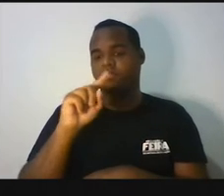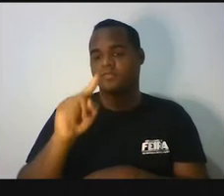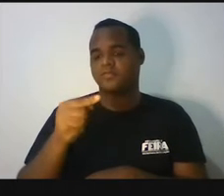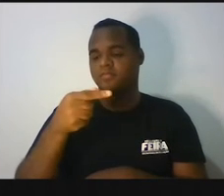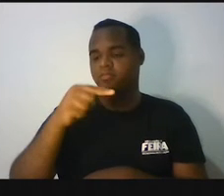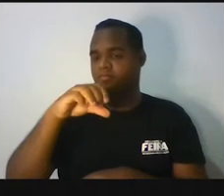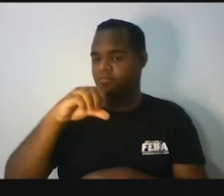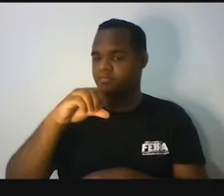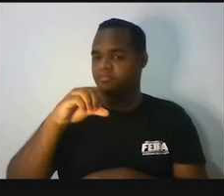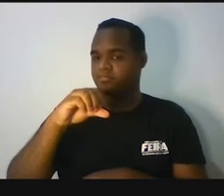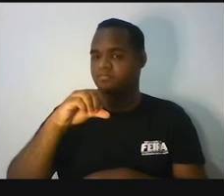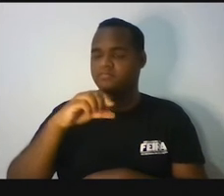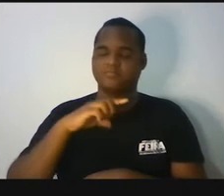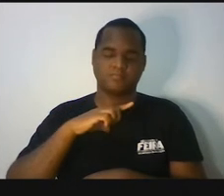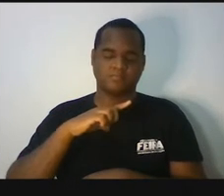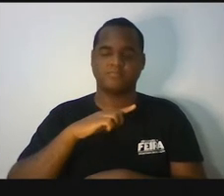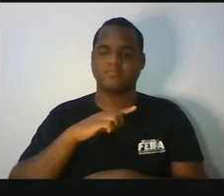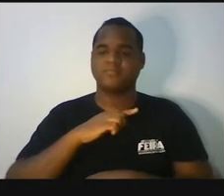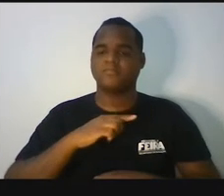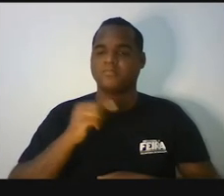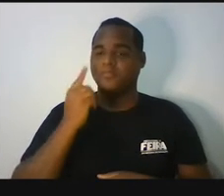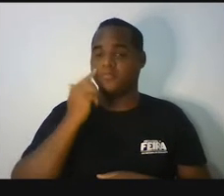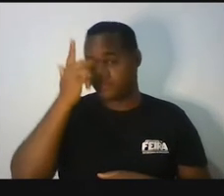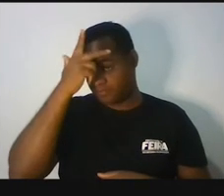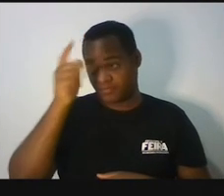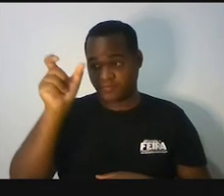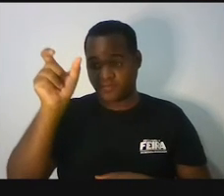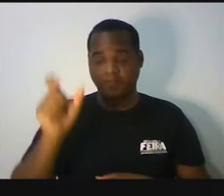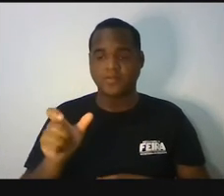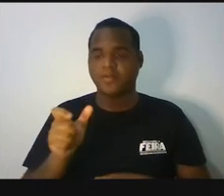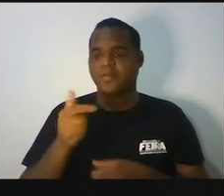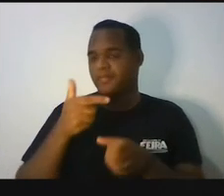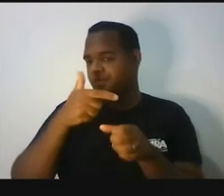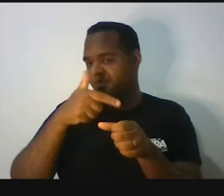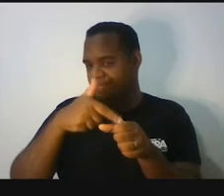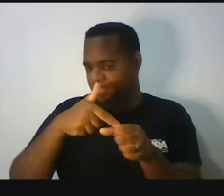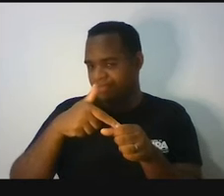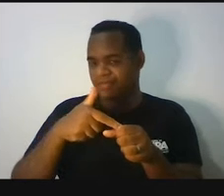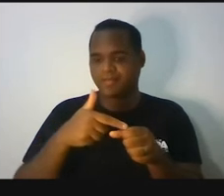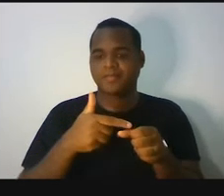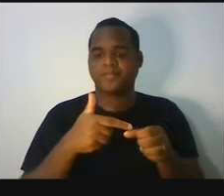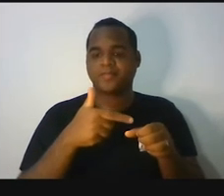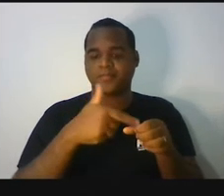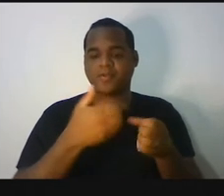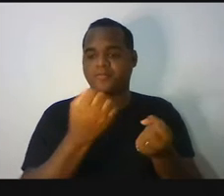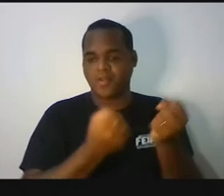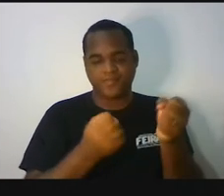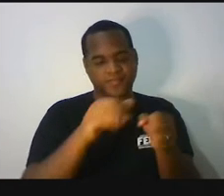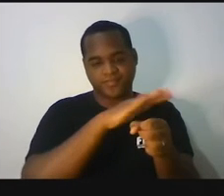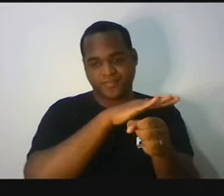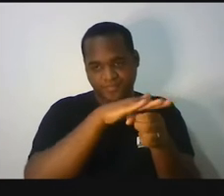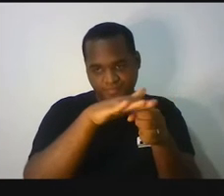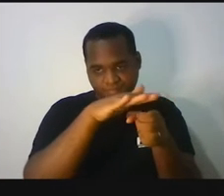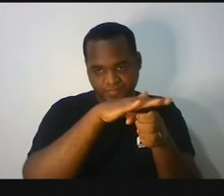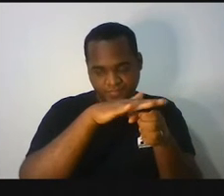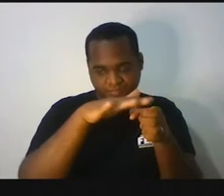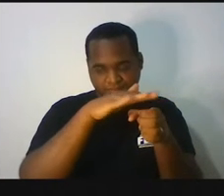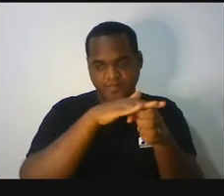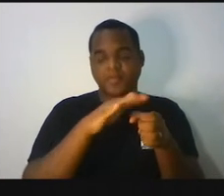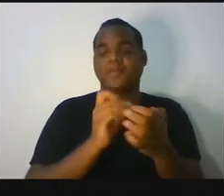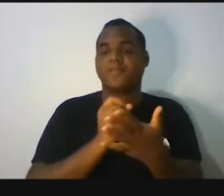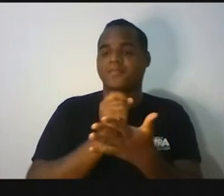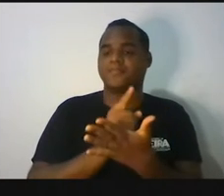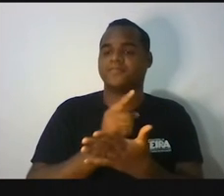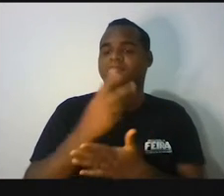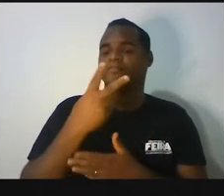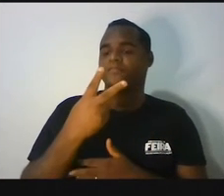e que uma pessoa abasteceu a capacidade total do tanque do seu carro e pagou R$